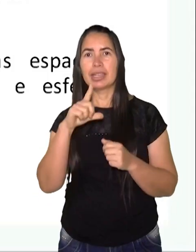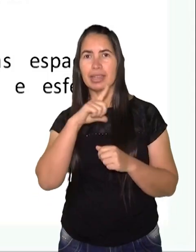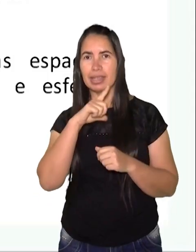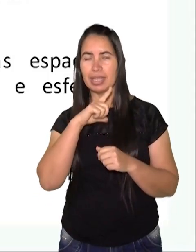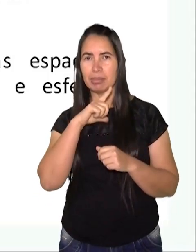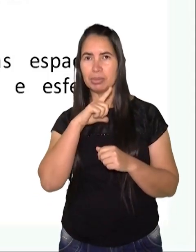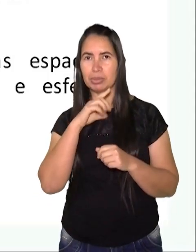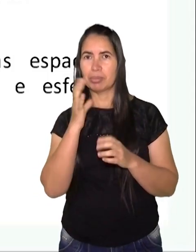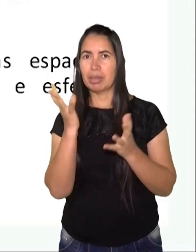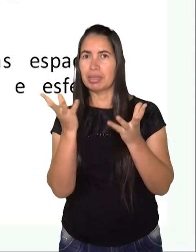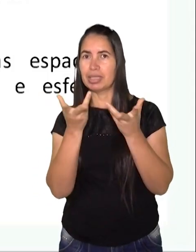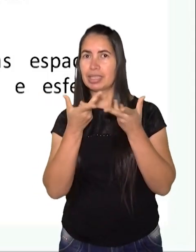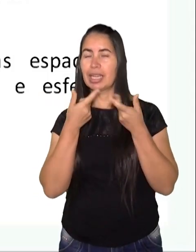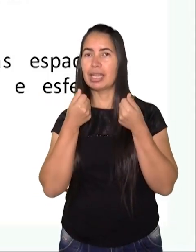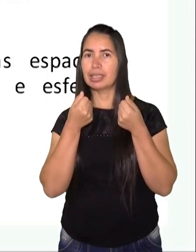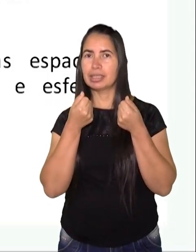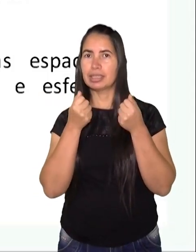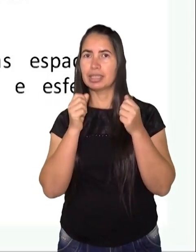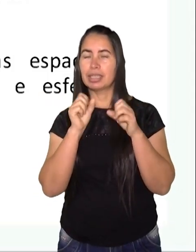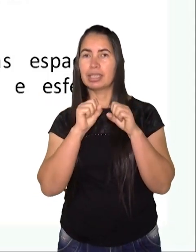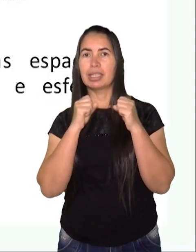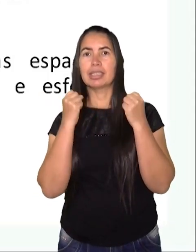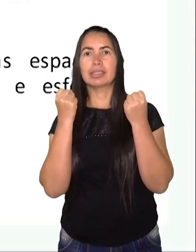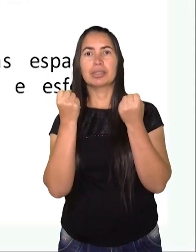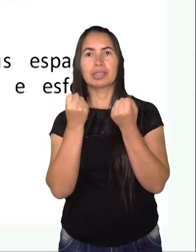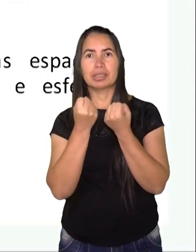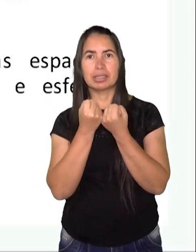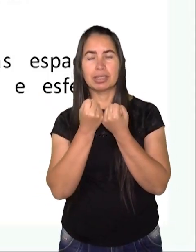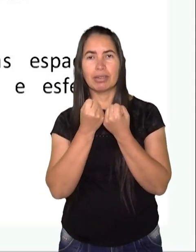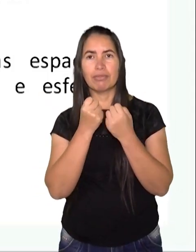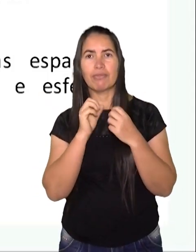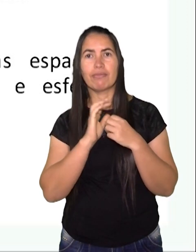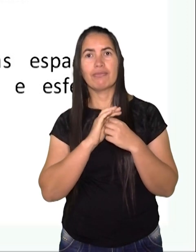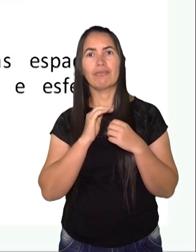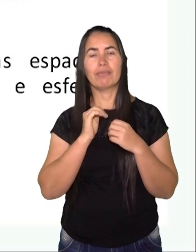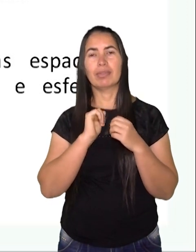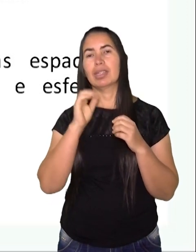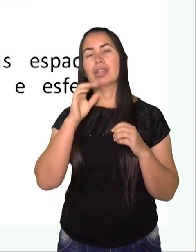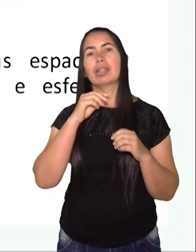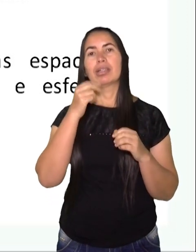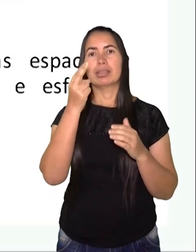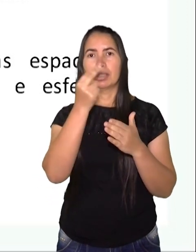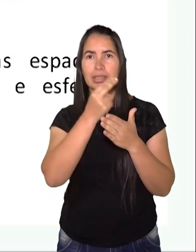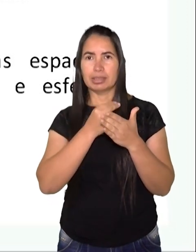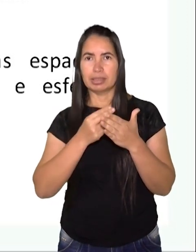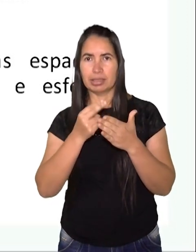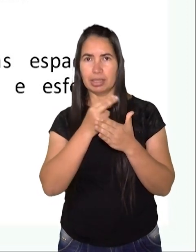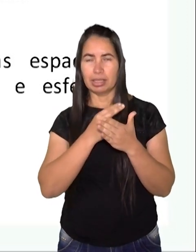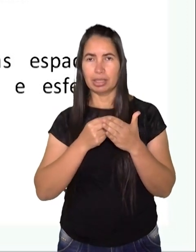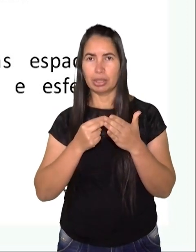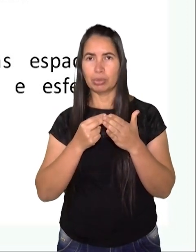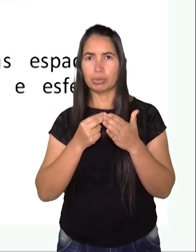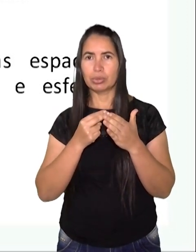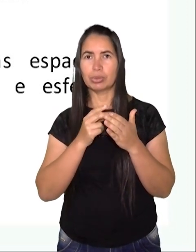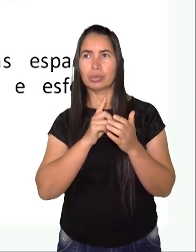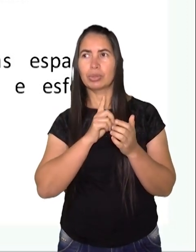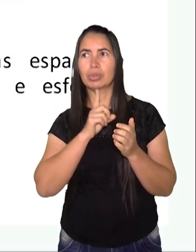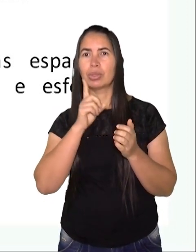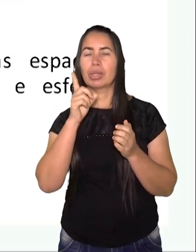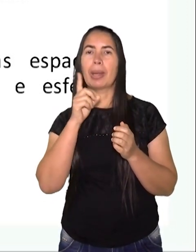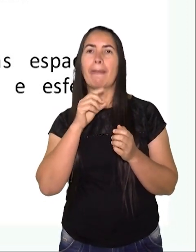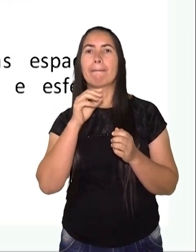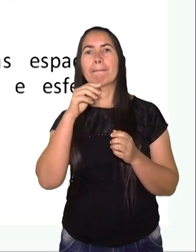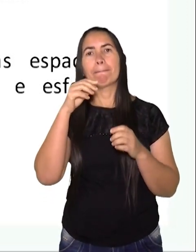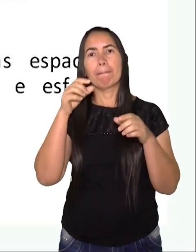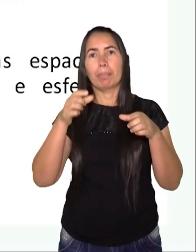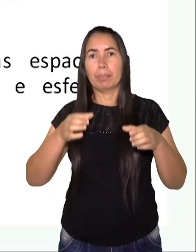Nós temos aqui como habilidade associar figuras geométricas espaciais, cubo, bloco retangular,